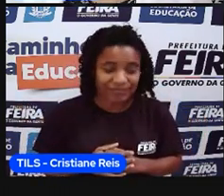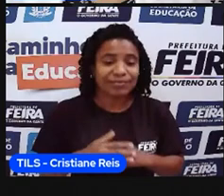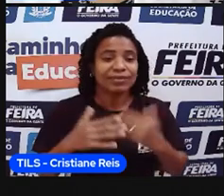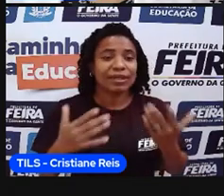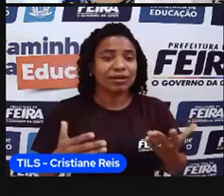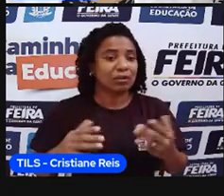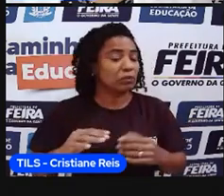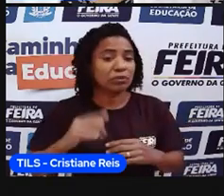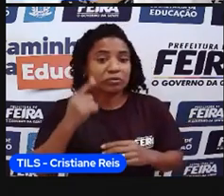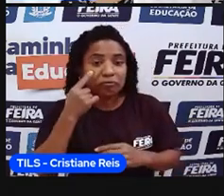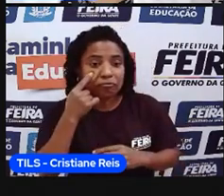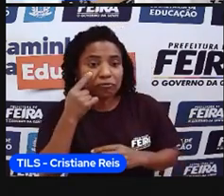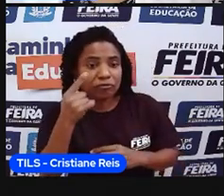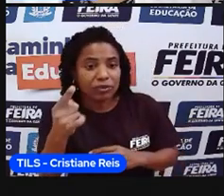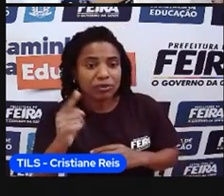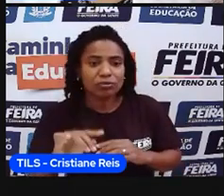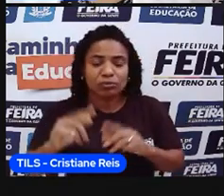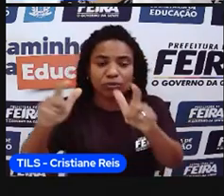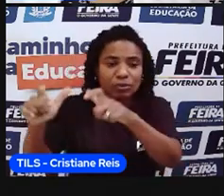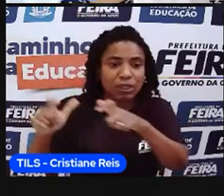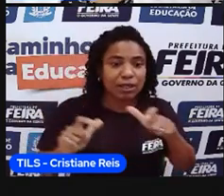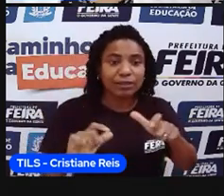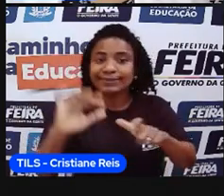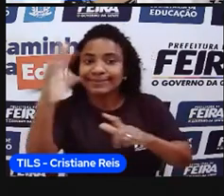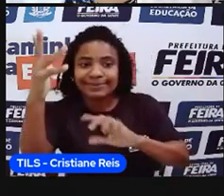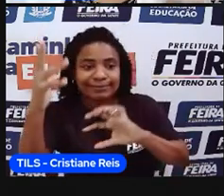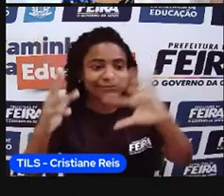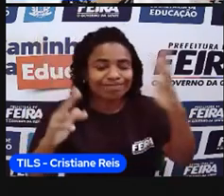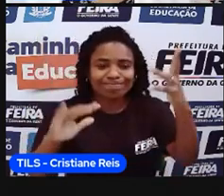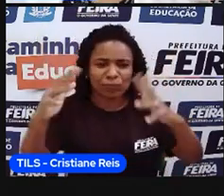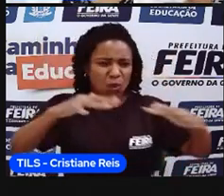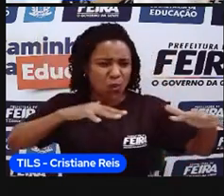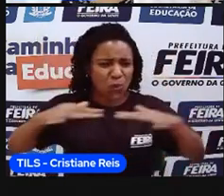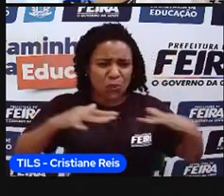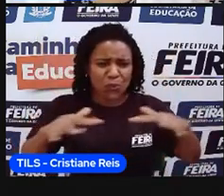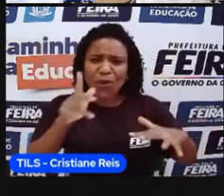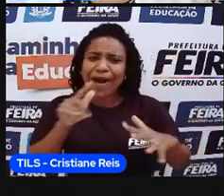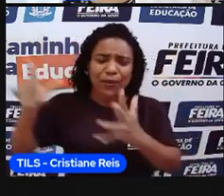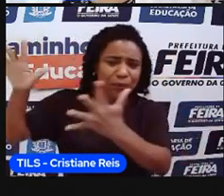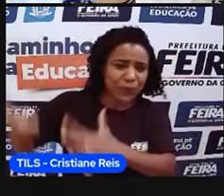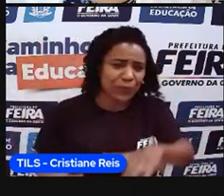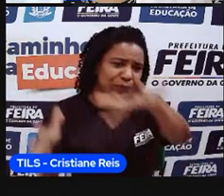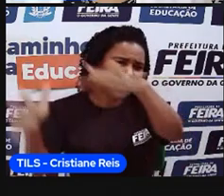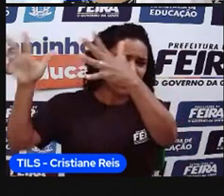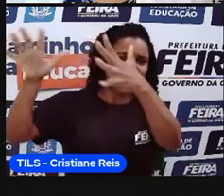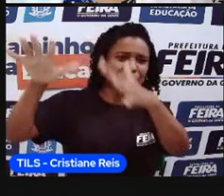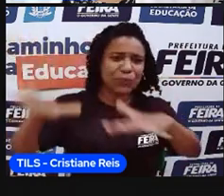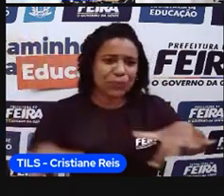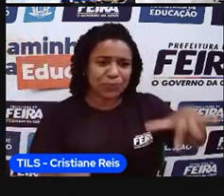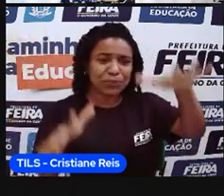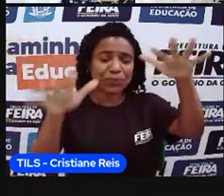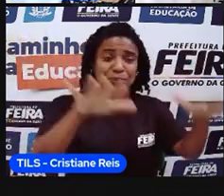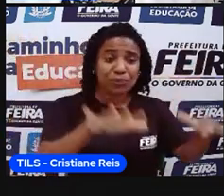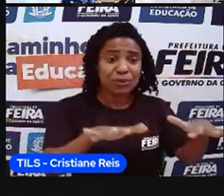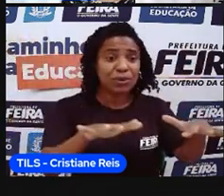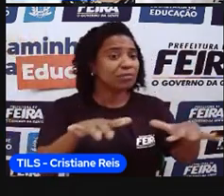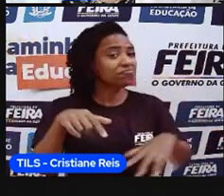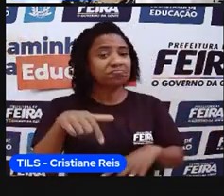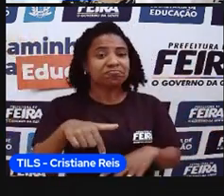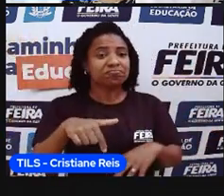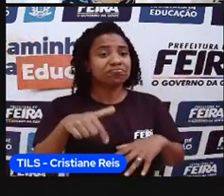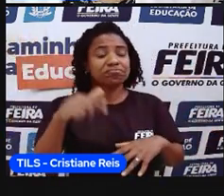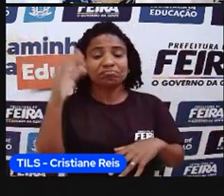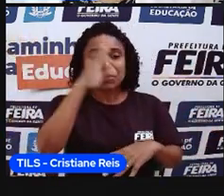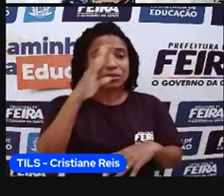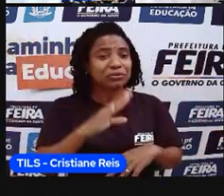todos, né? Que a gente observa de terremotos, paremotos, vulcões. Tudo que ocorre por conta do encontro ou do afastamento